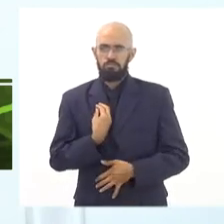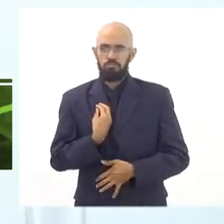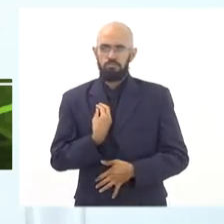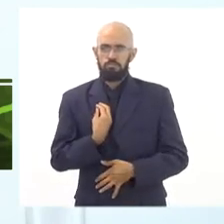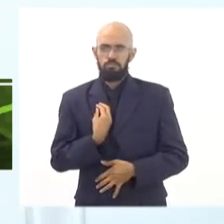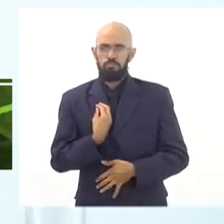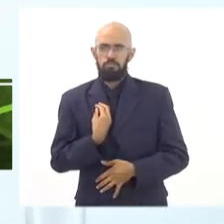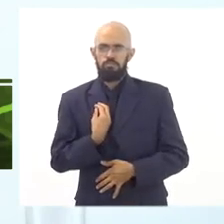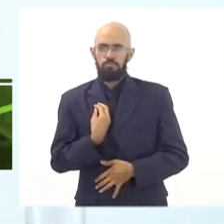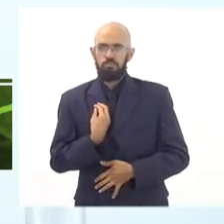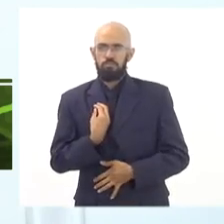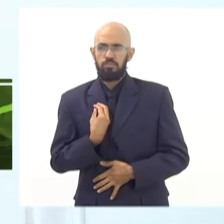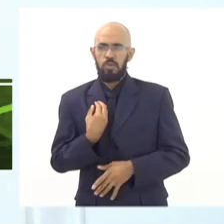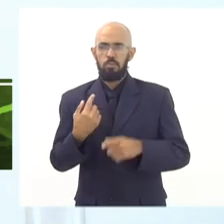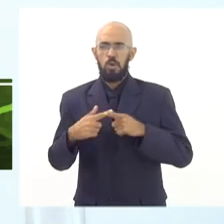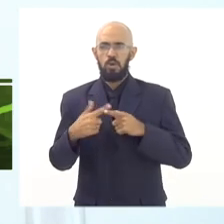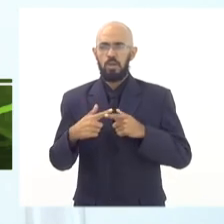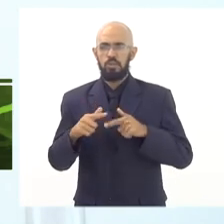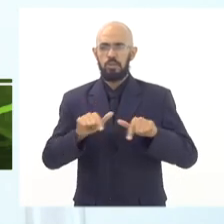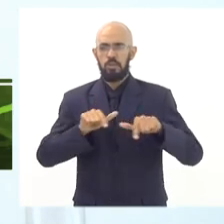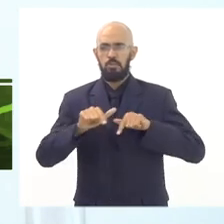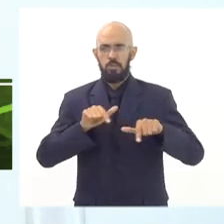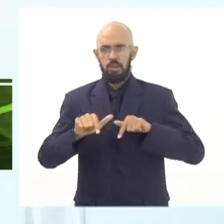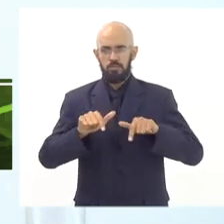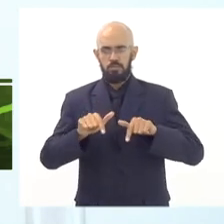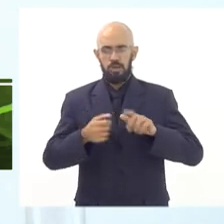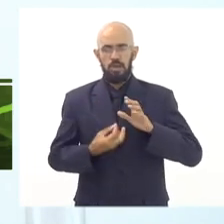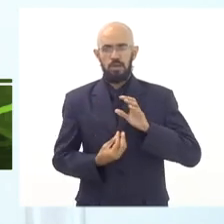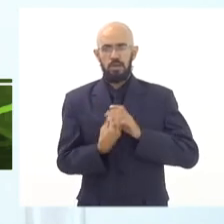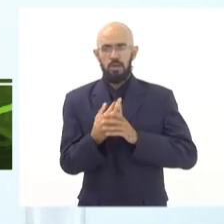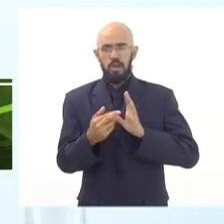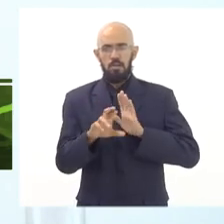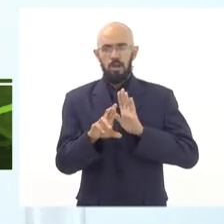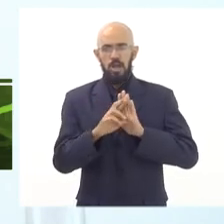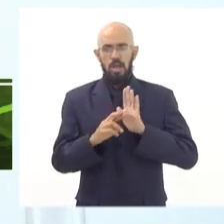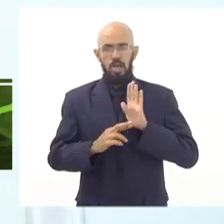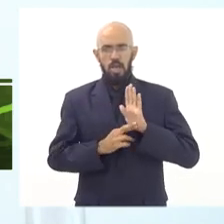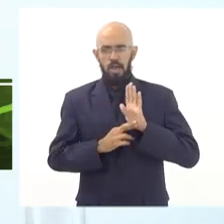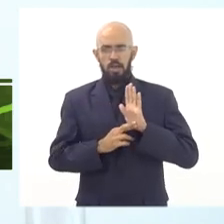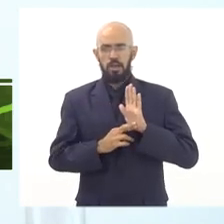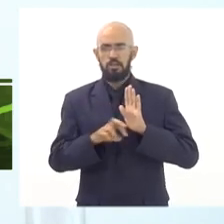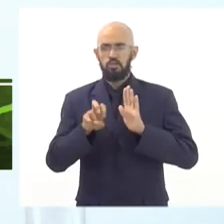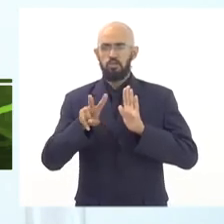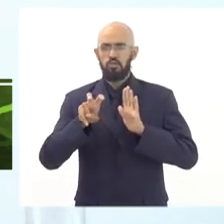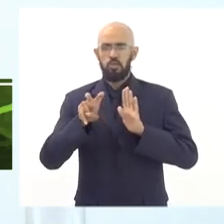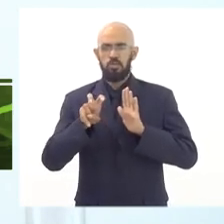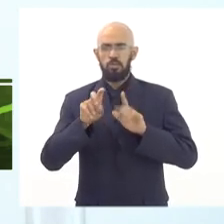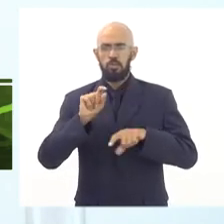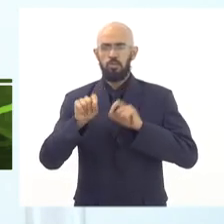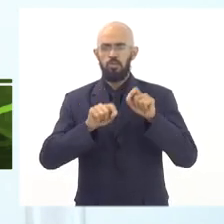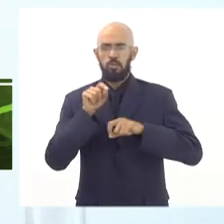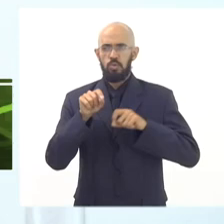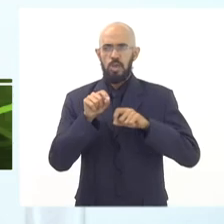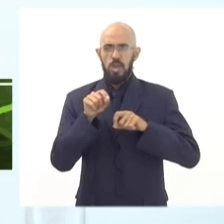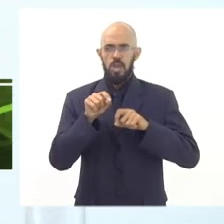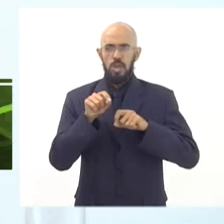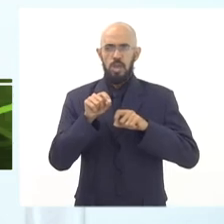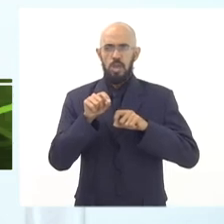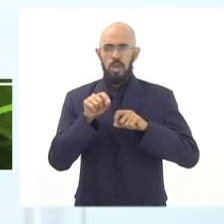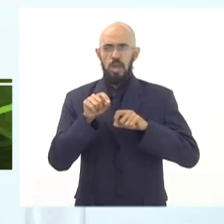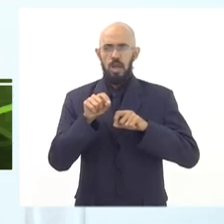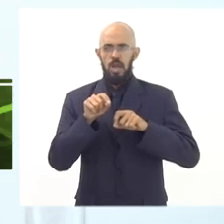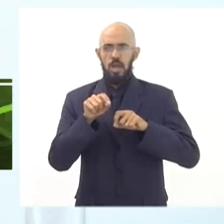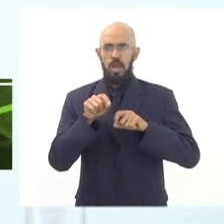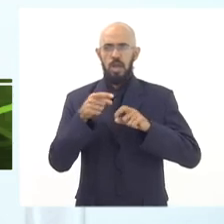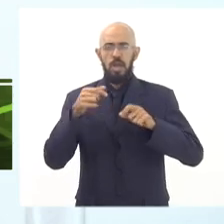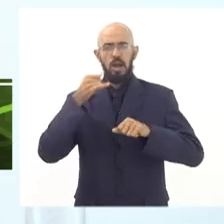A gente está trabalhando para ter uma regulamentação um pouco mais específica do que diz respeito à restrição de embutidos,